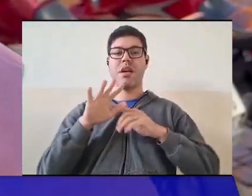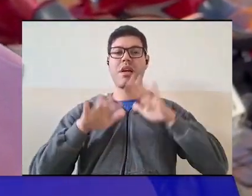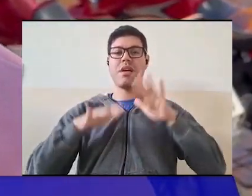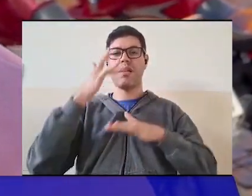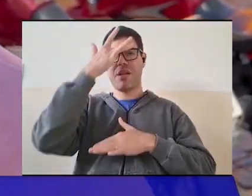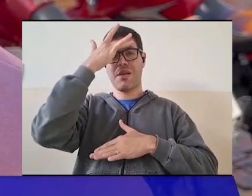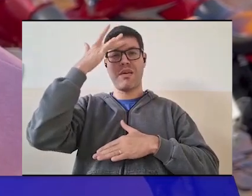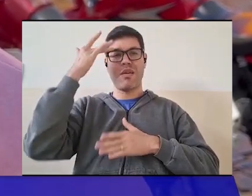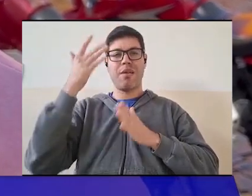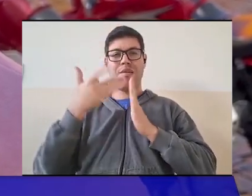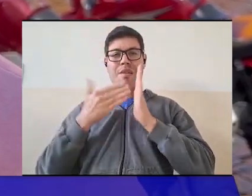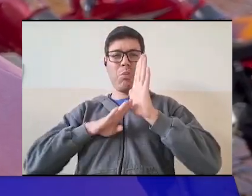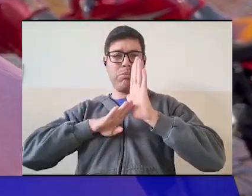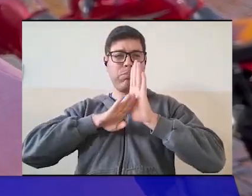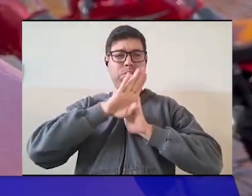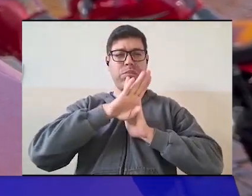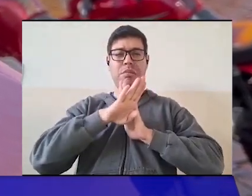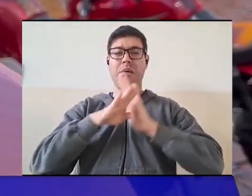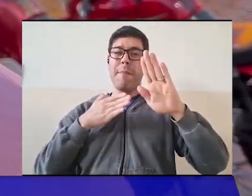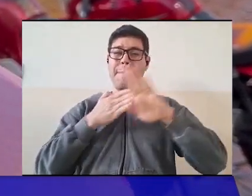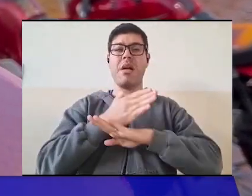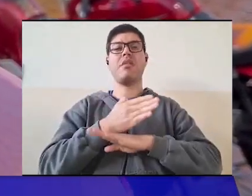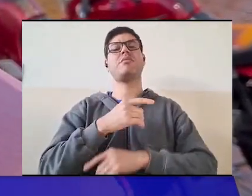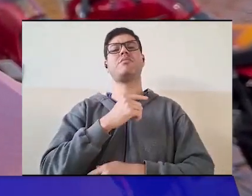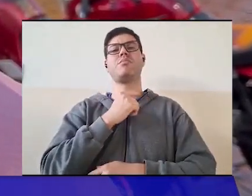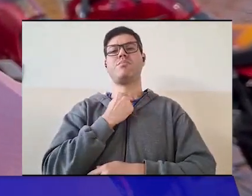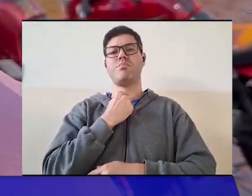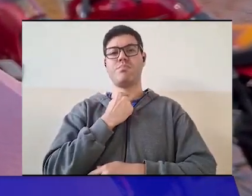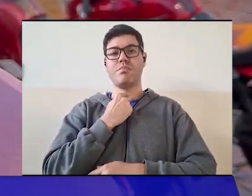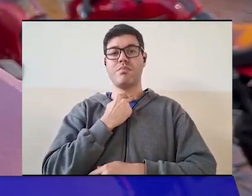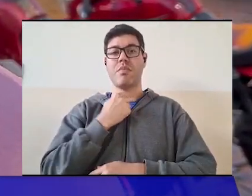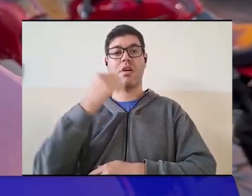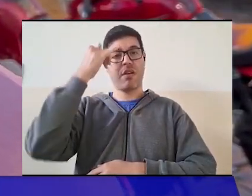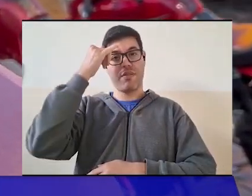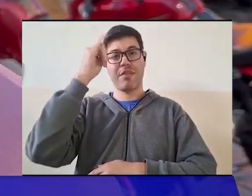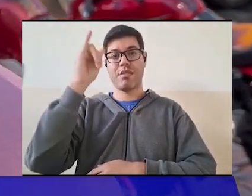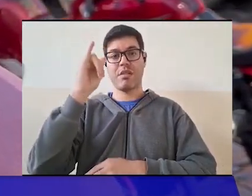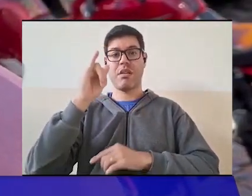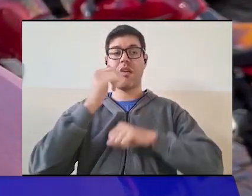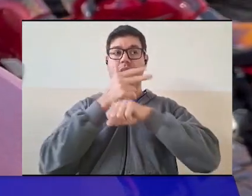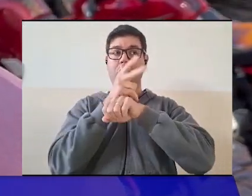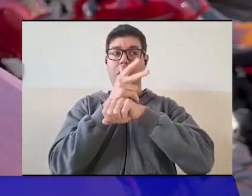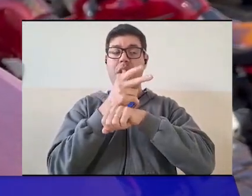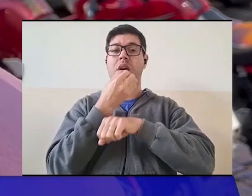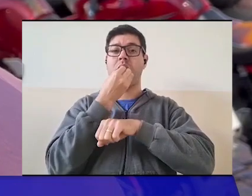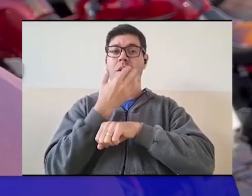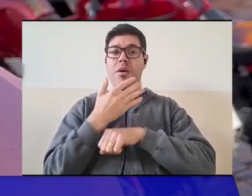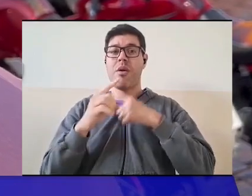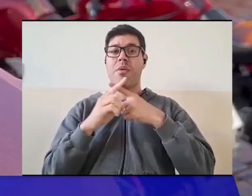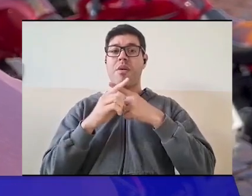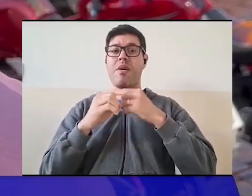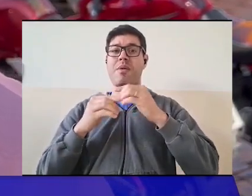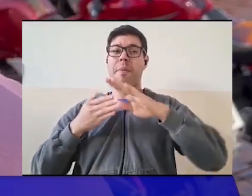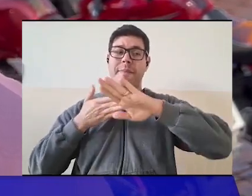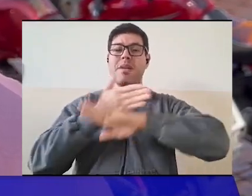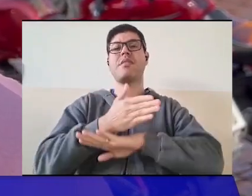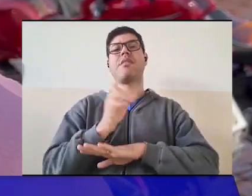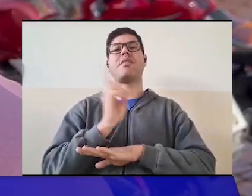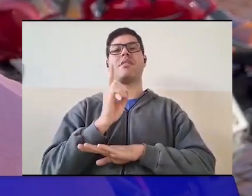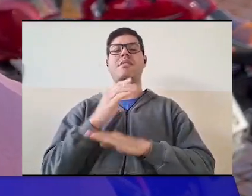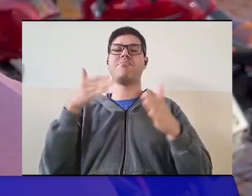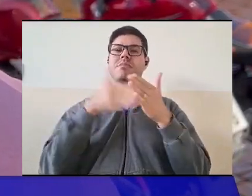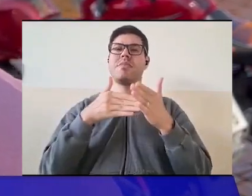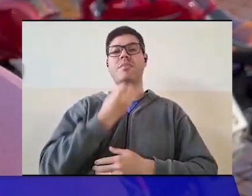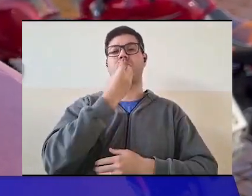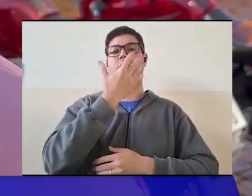até mesmo ultrapassam a velocidade. Então o radar vai ser bom para poder ter uma medida, para que os veículos não ultrapassem a velocidade